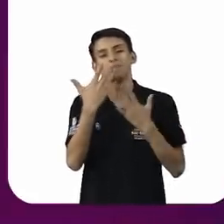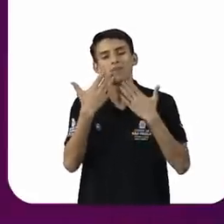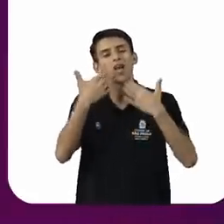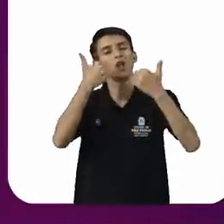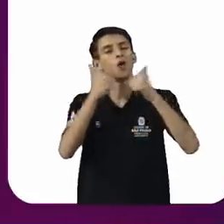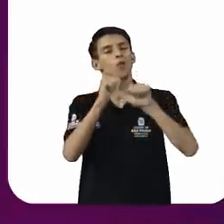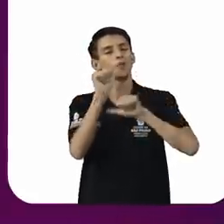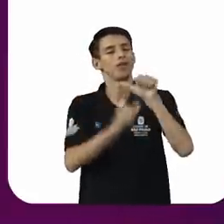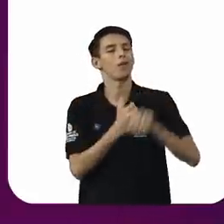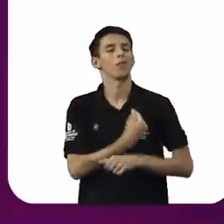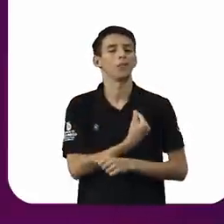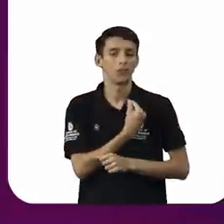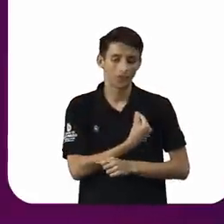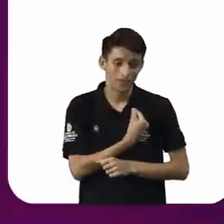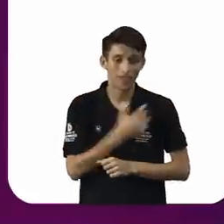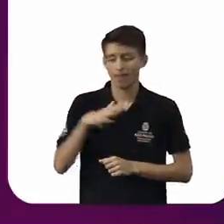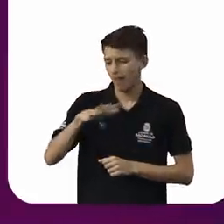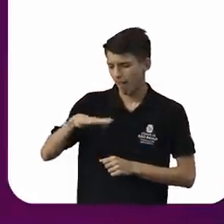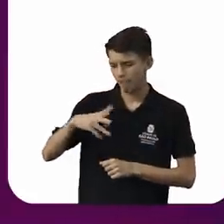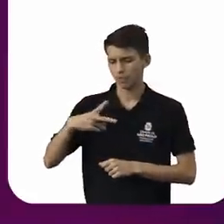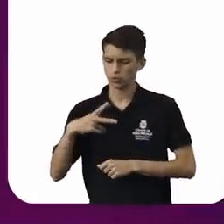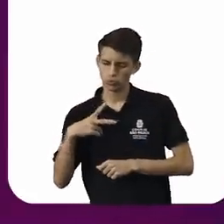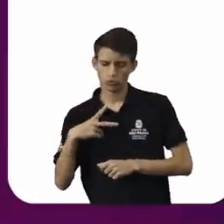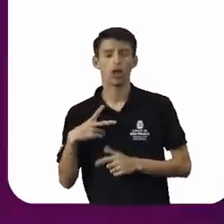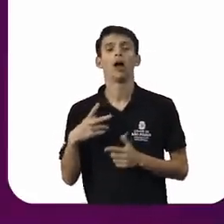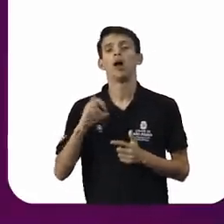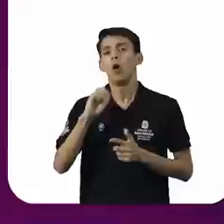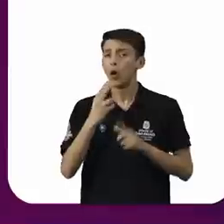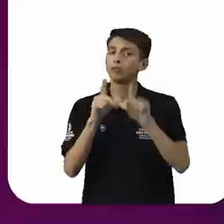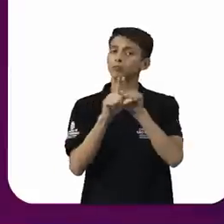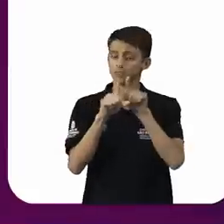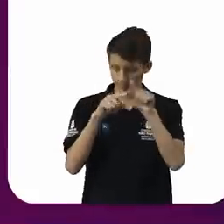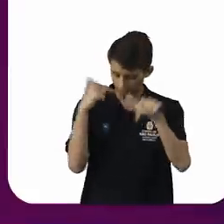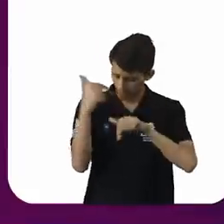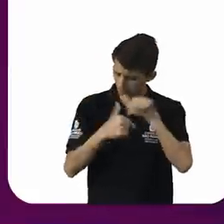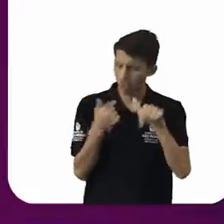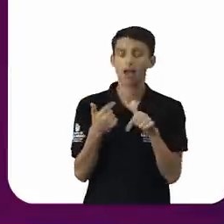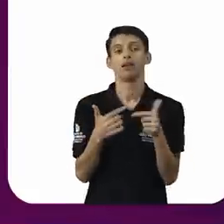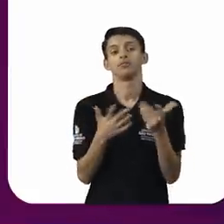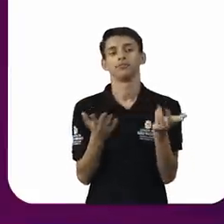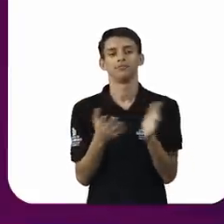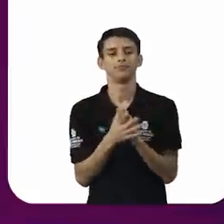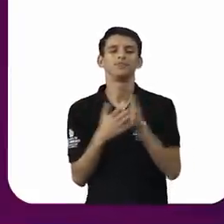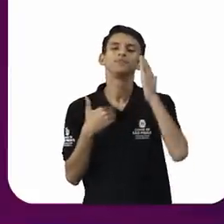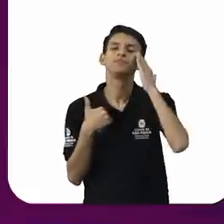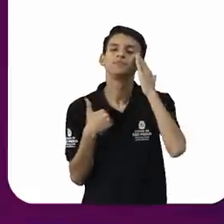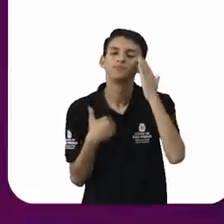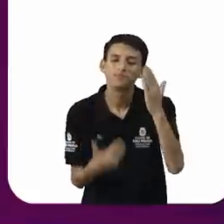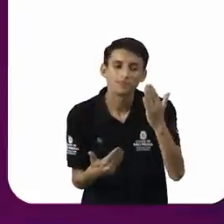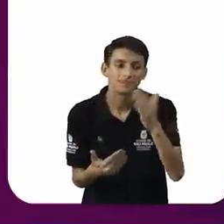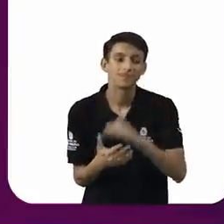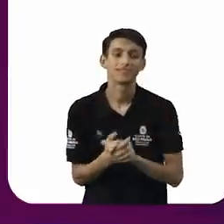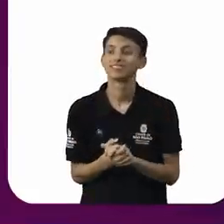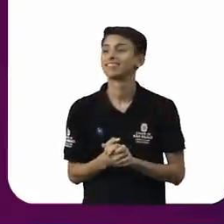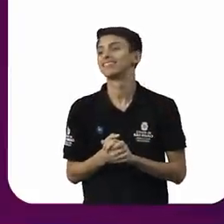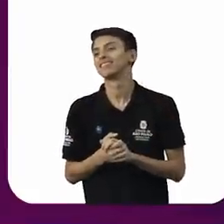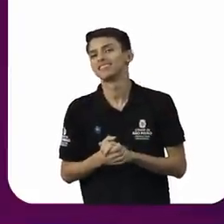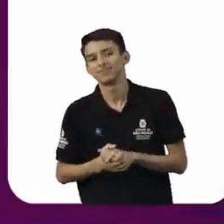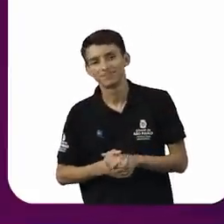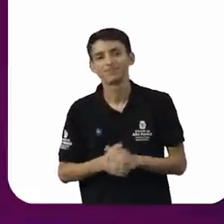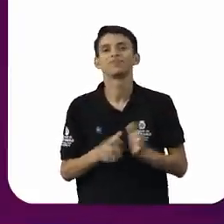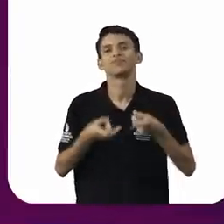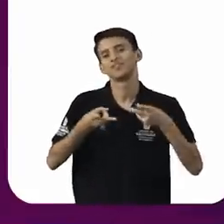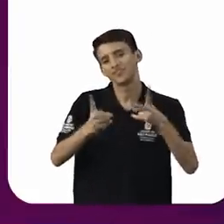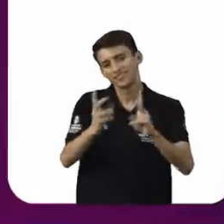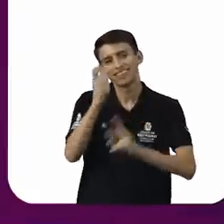privada como também no trabalho e na sociedade muito obrigada acompanhem os próximos capítulos